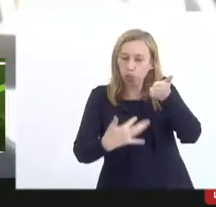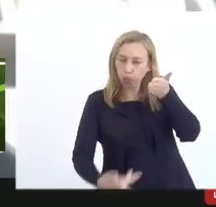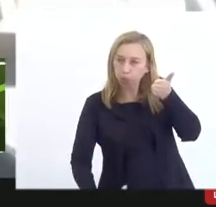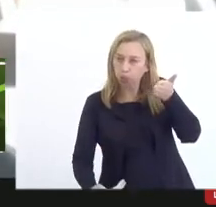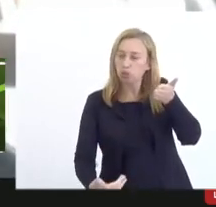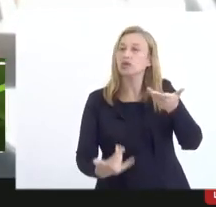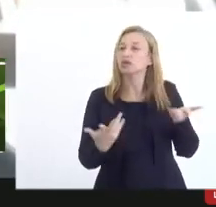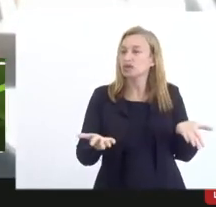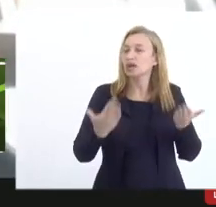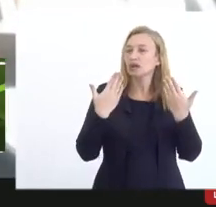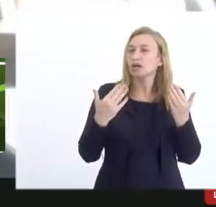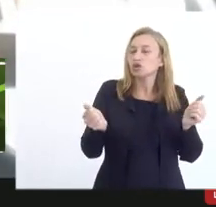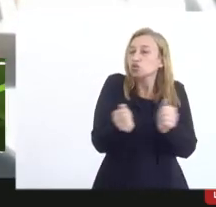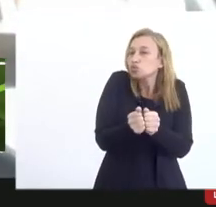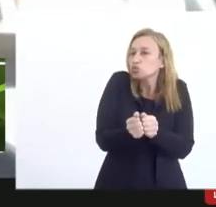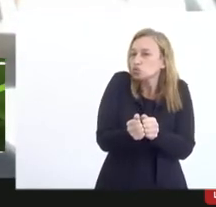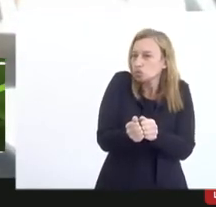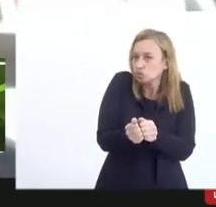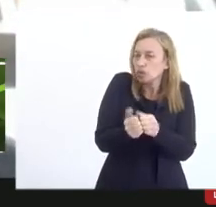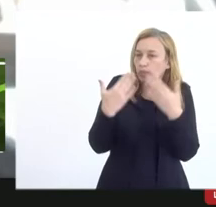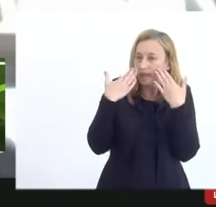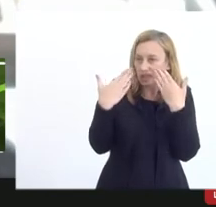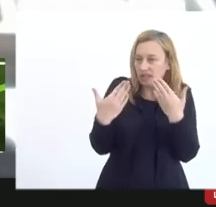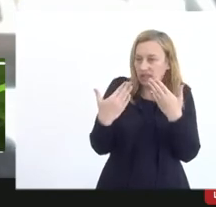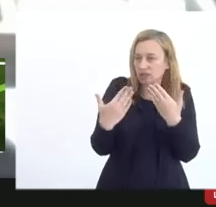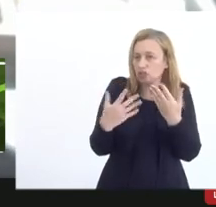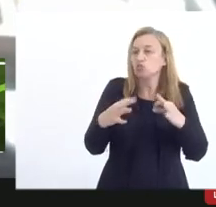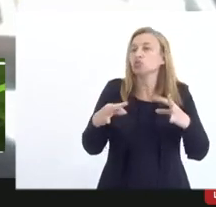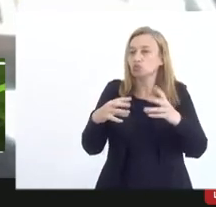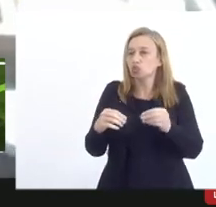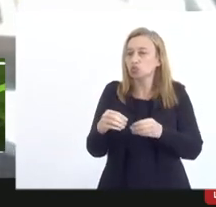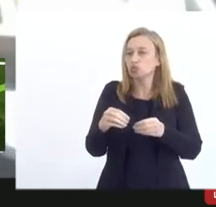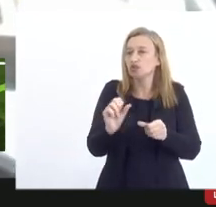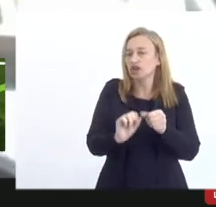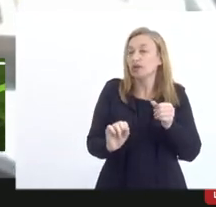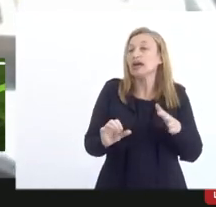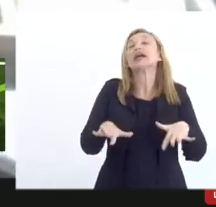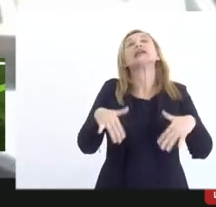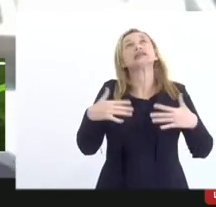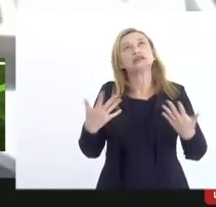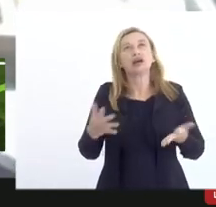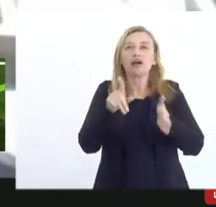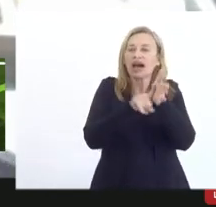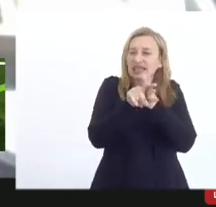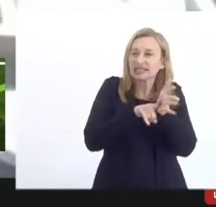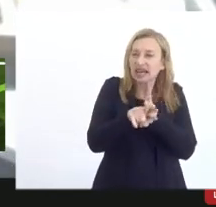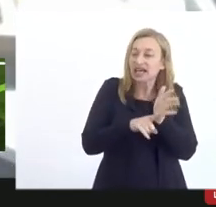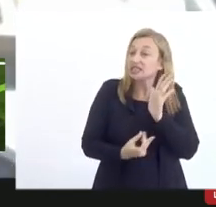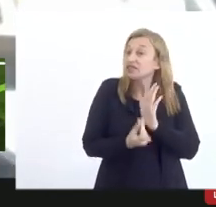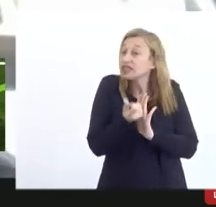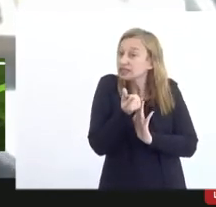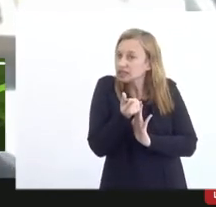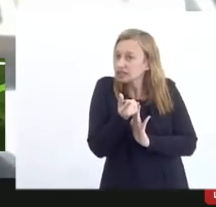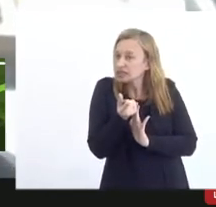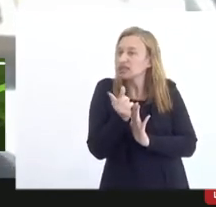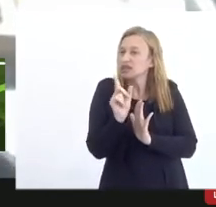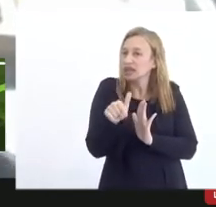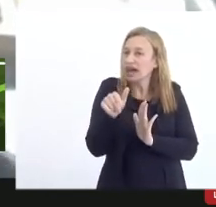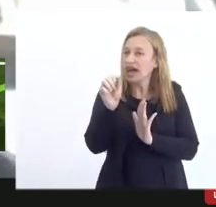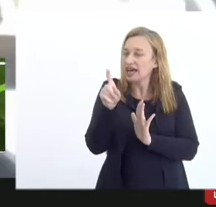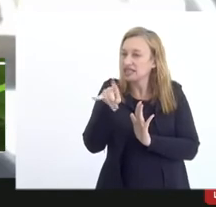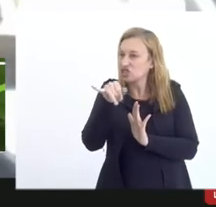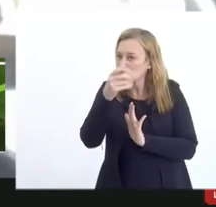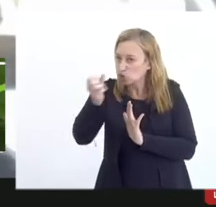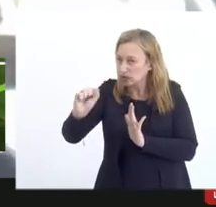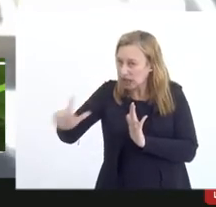junto com o objeto feito e aí a análise financeira que é adicional que está escrito